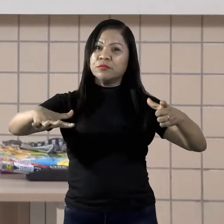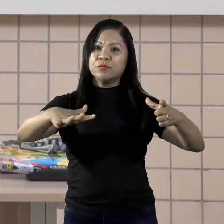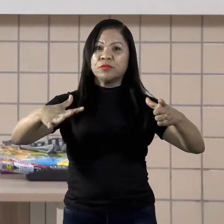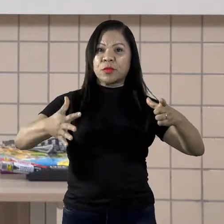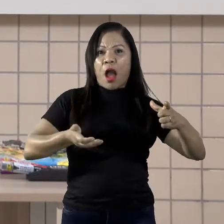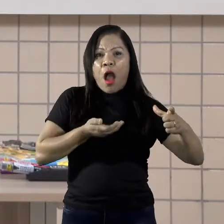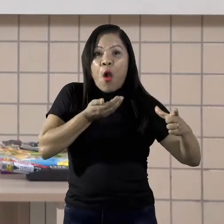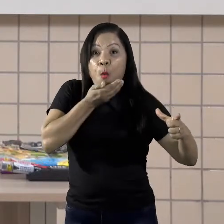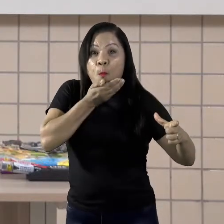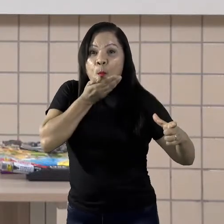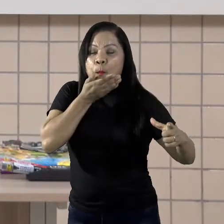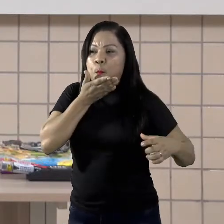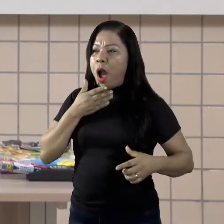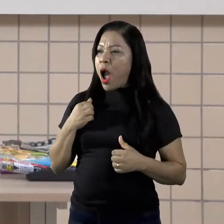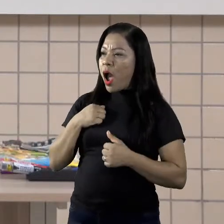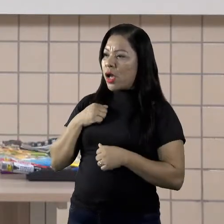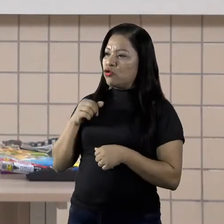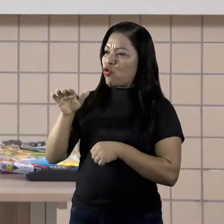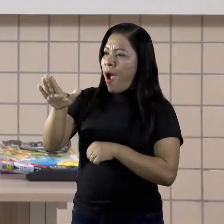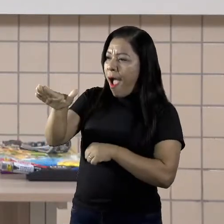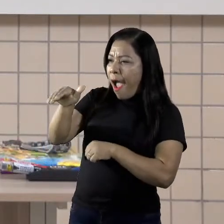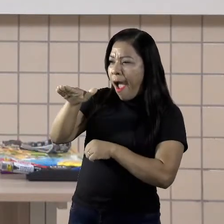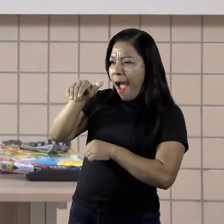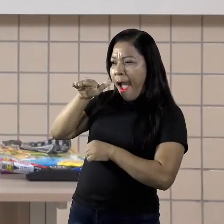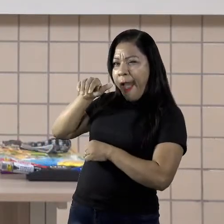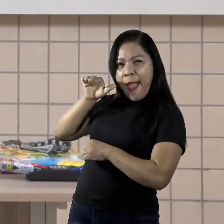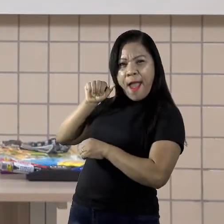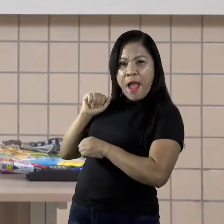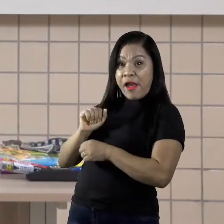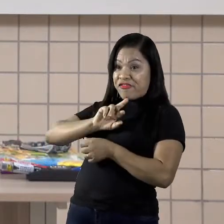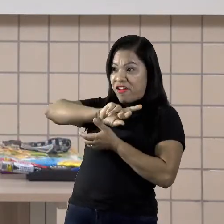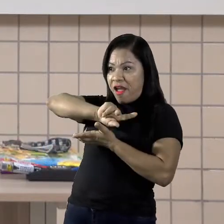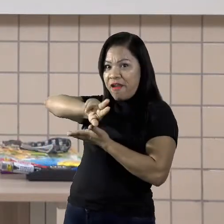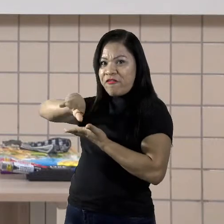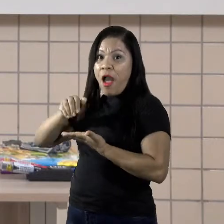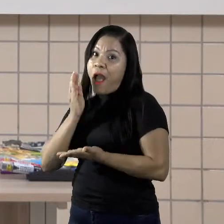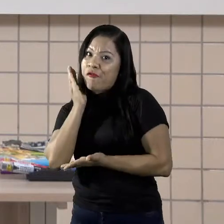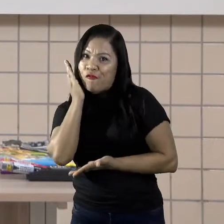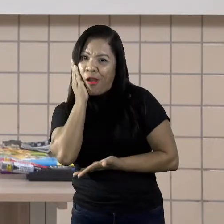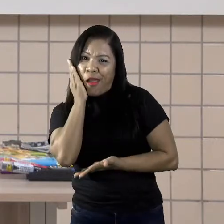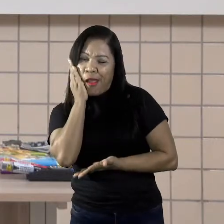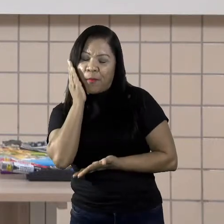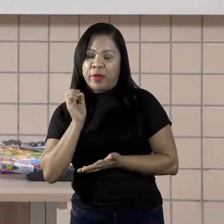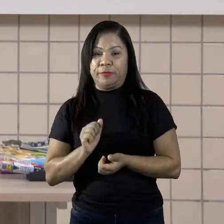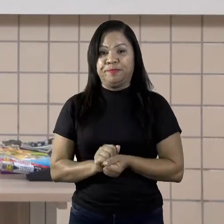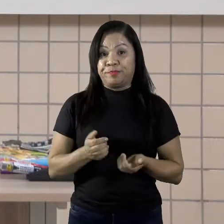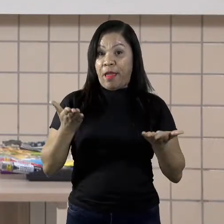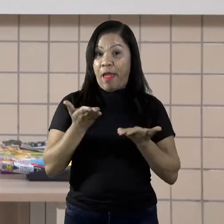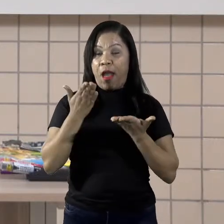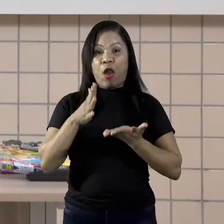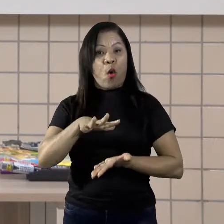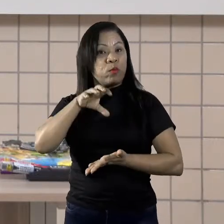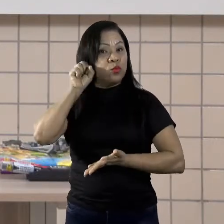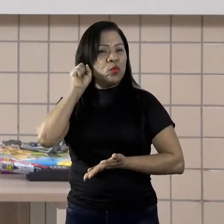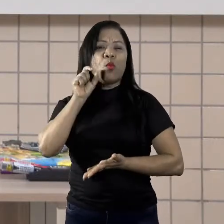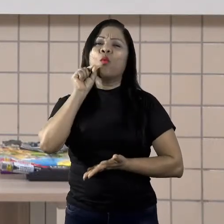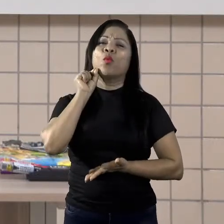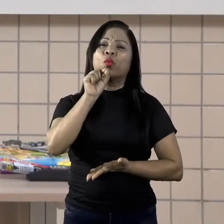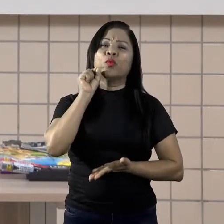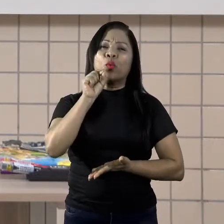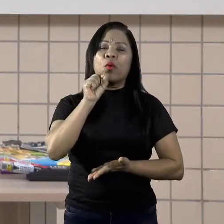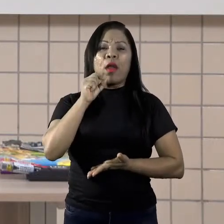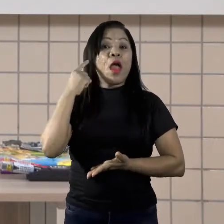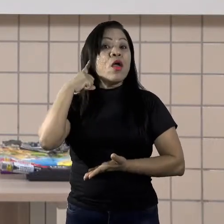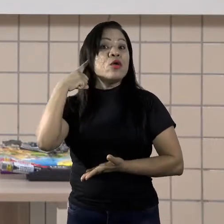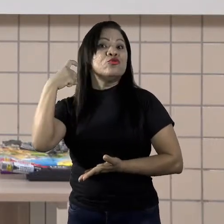fêmeas, e esse é o objetivo do acasalamento. Escutem agora alguns sons emitidos por animais